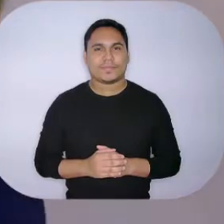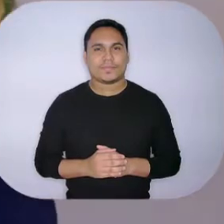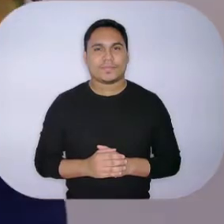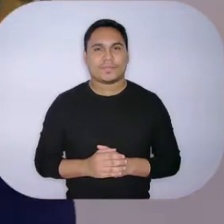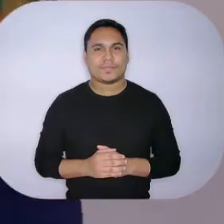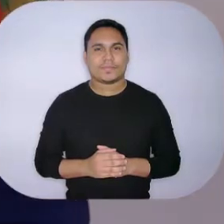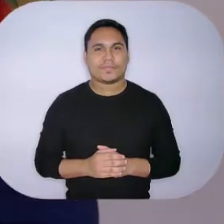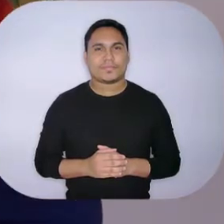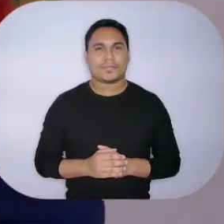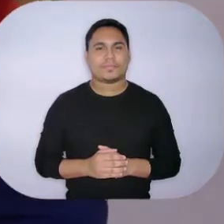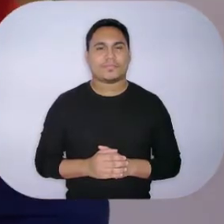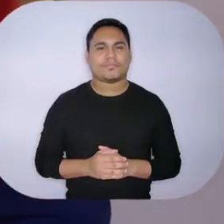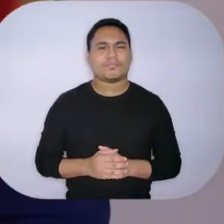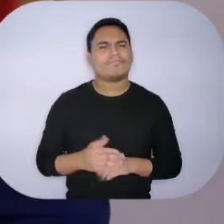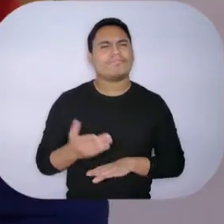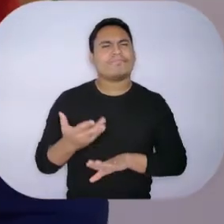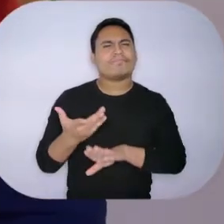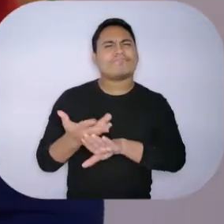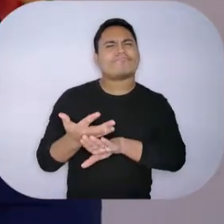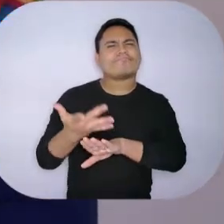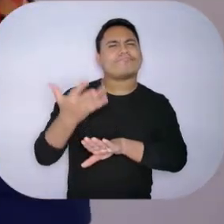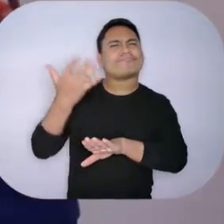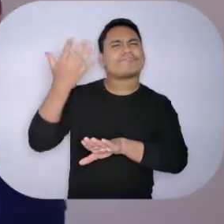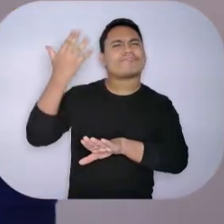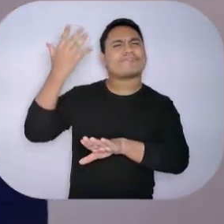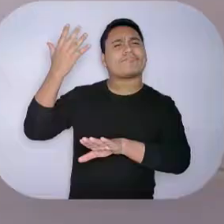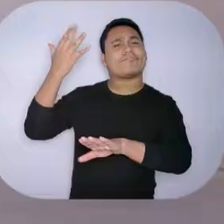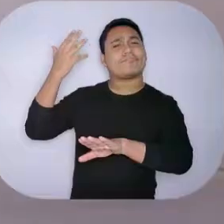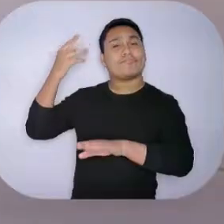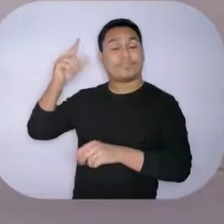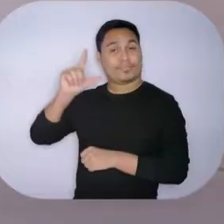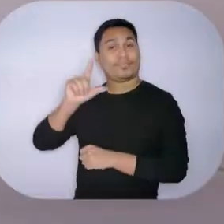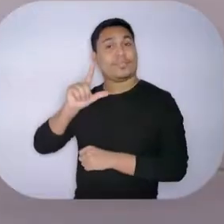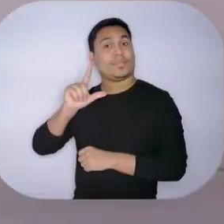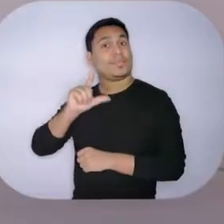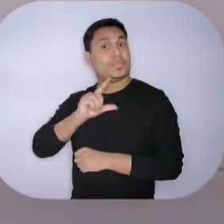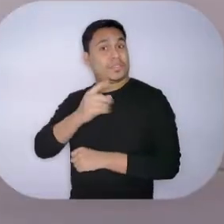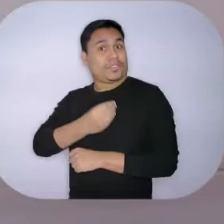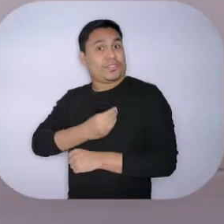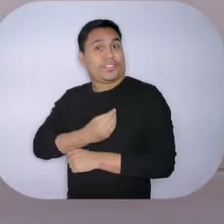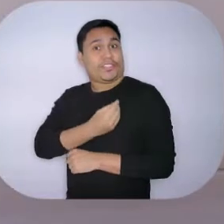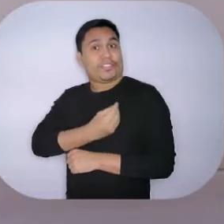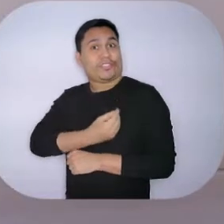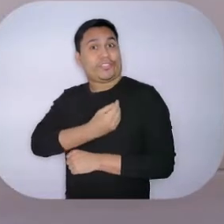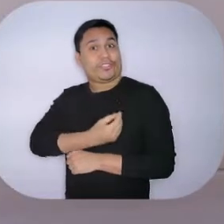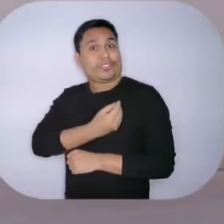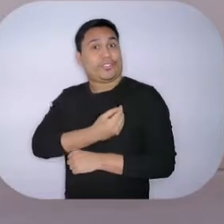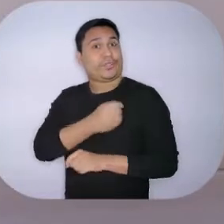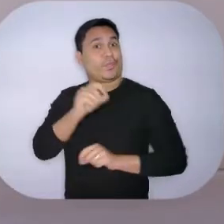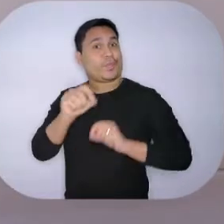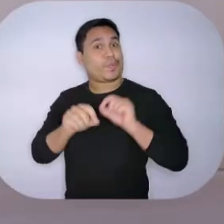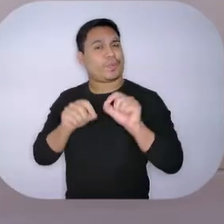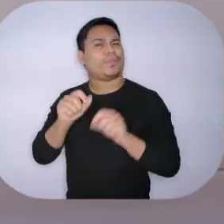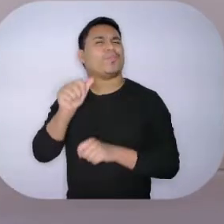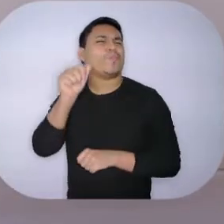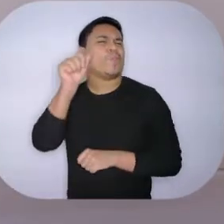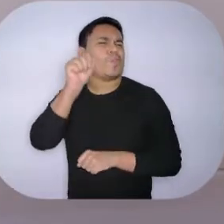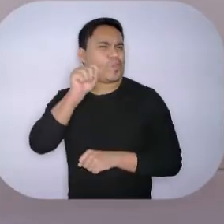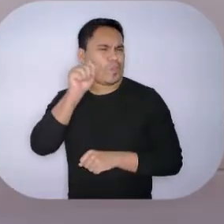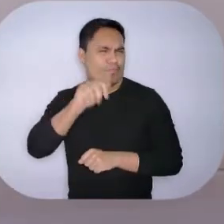Há muito tempo havia uma menina.